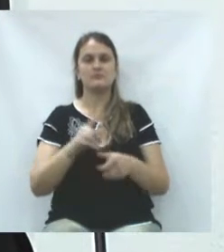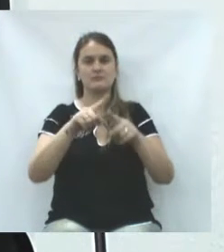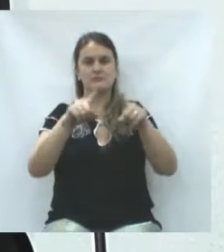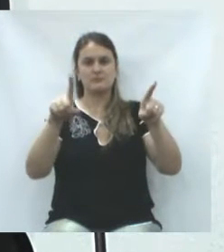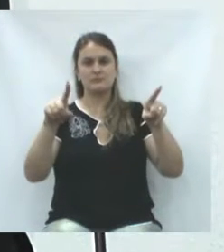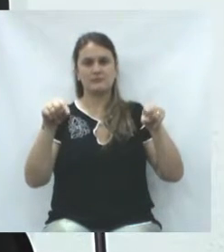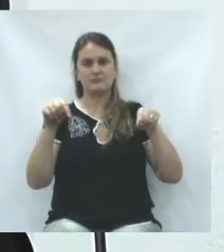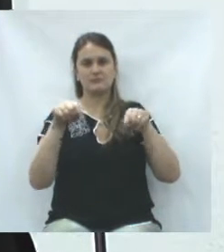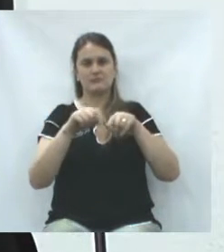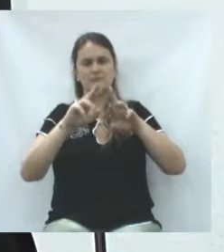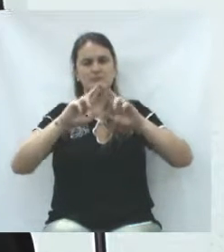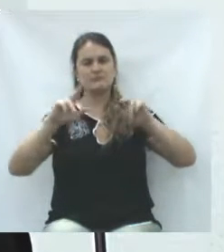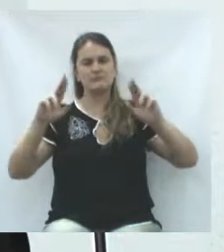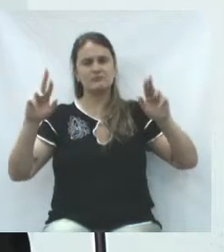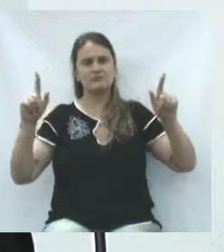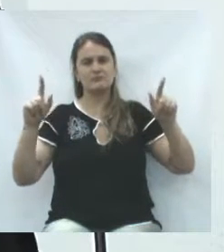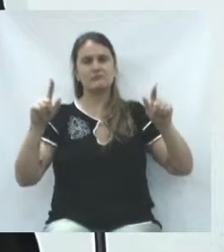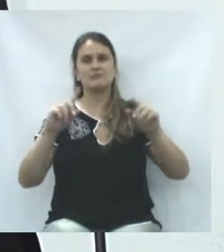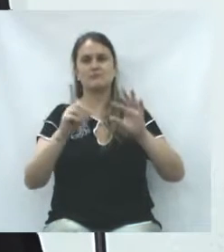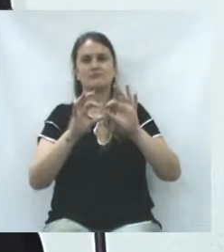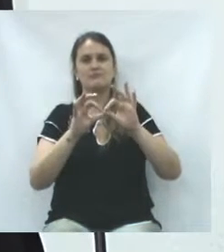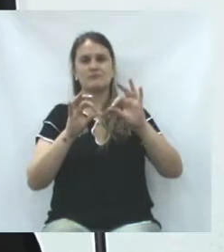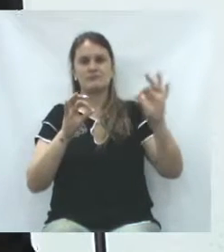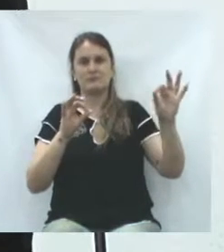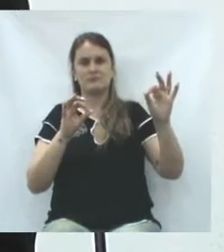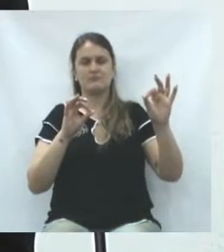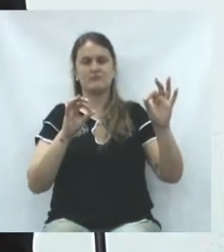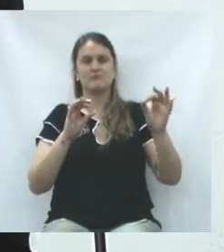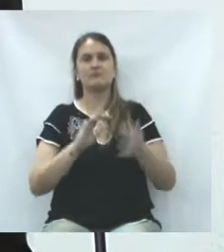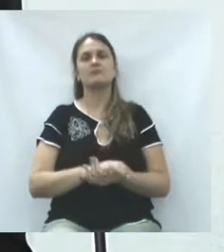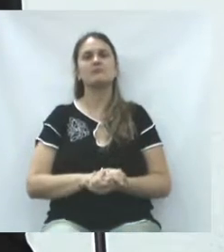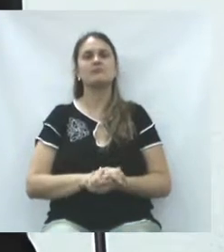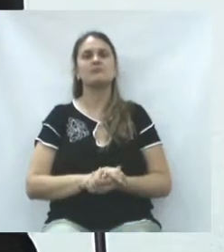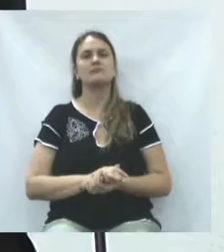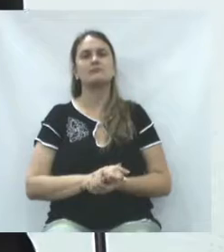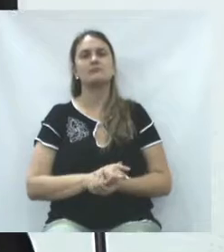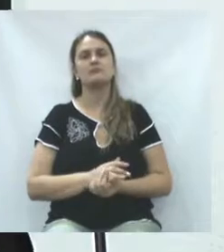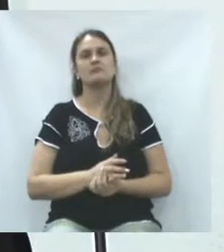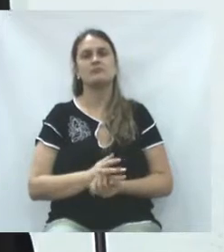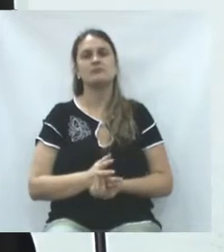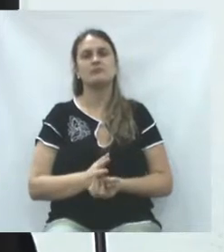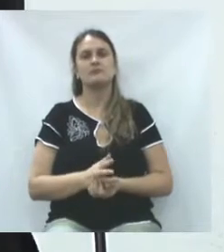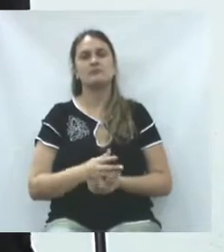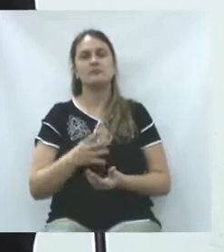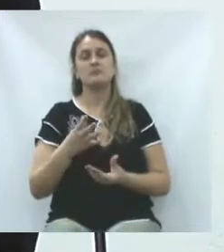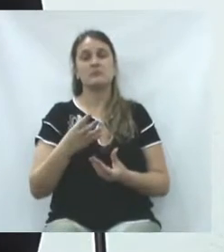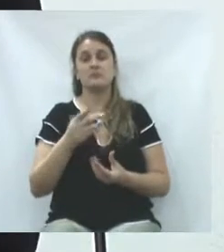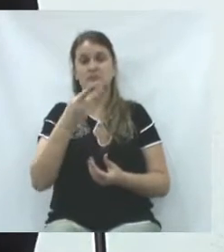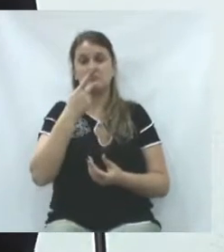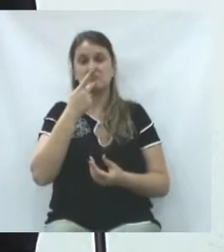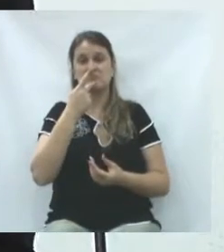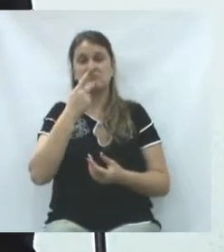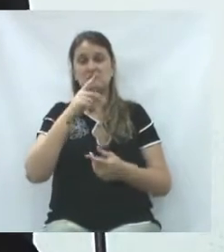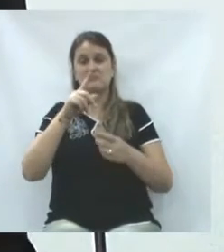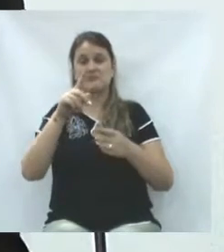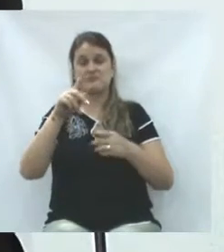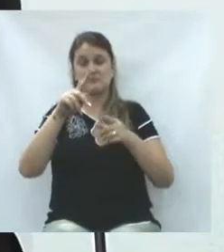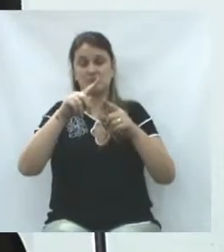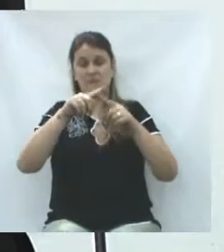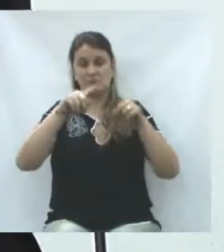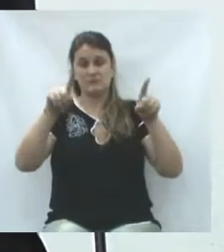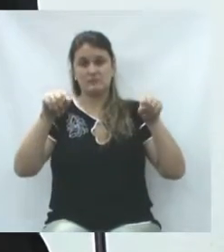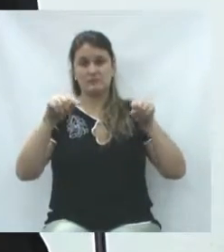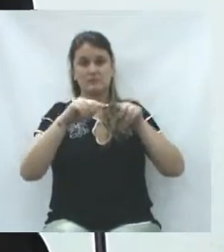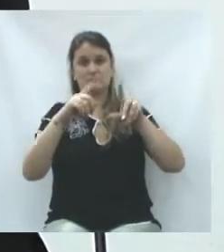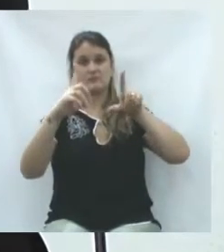em uma sala de aula, em vez de ela ser longitudinal, era transversal, como se fosse essa sala aqui, em vez do quadro ser aqui,